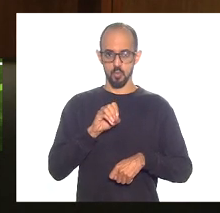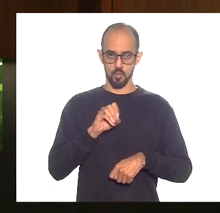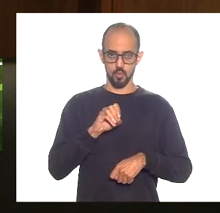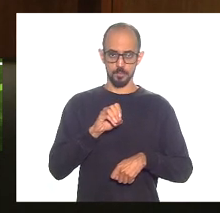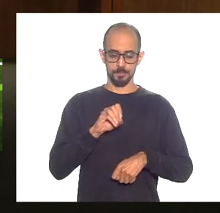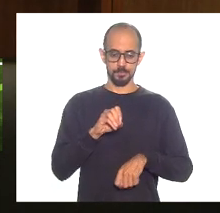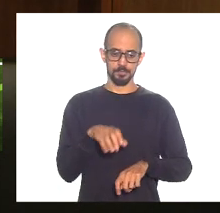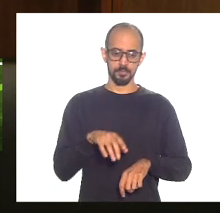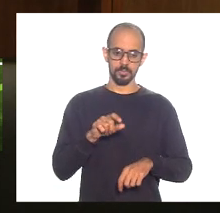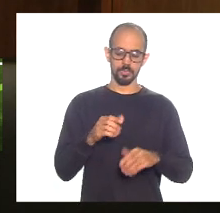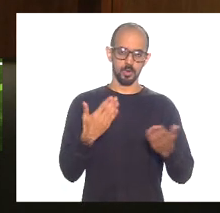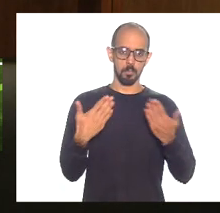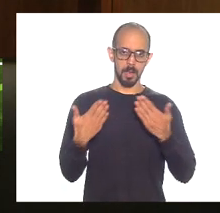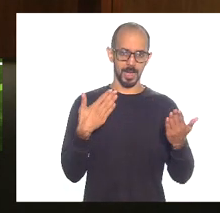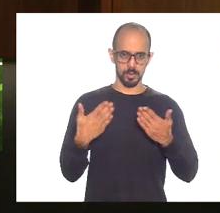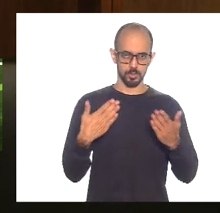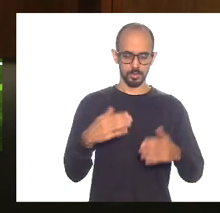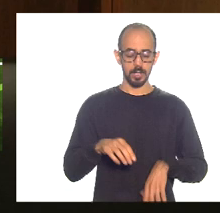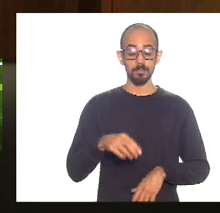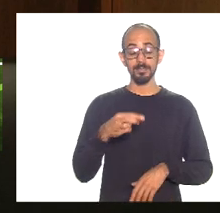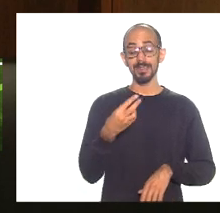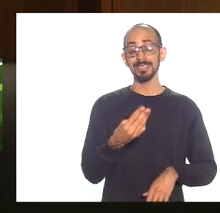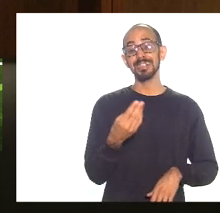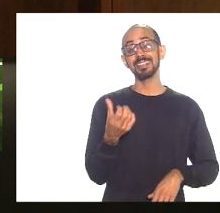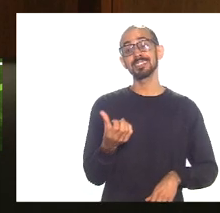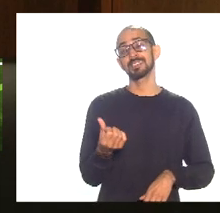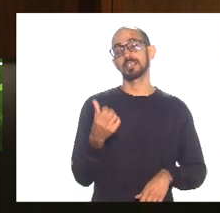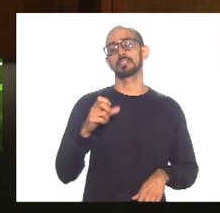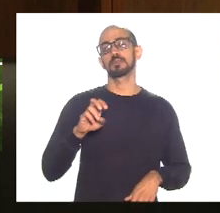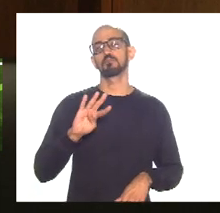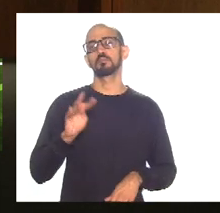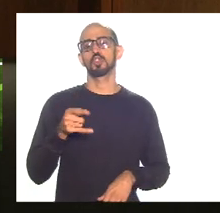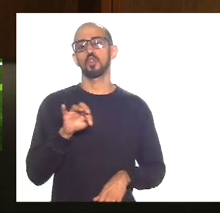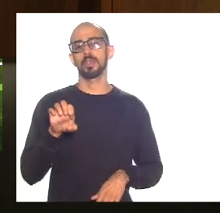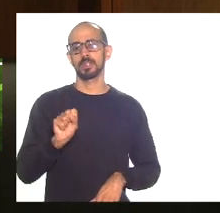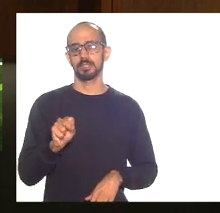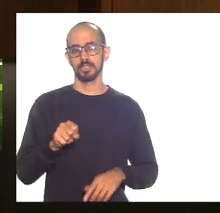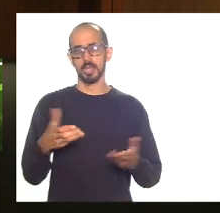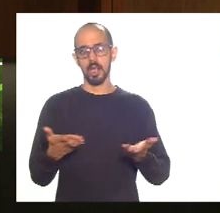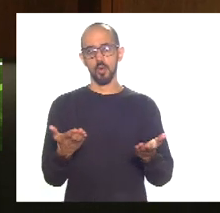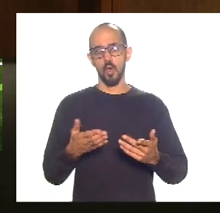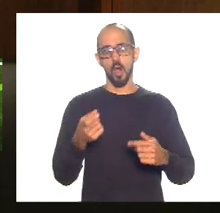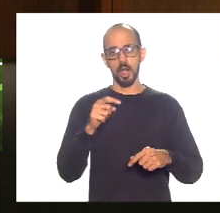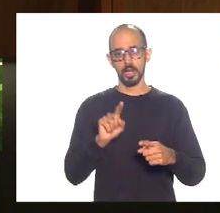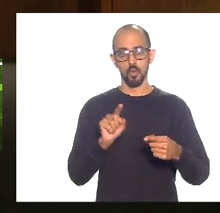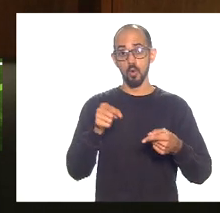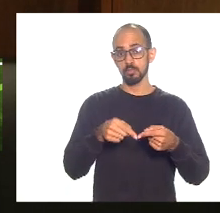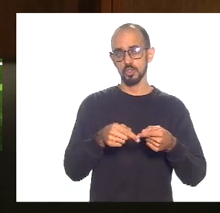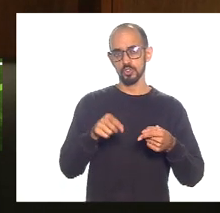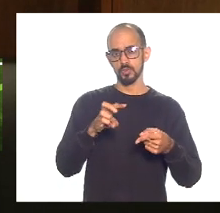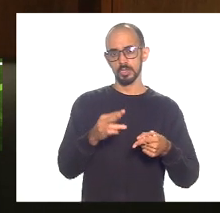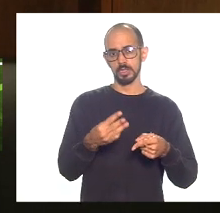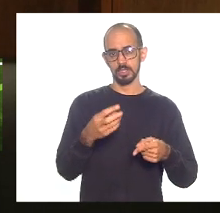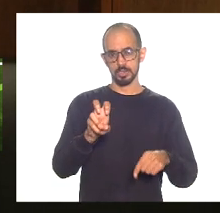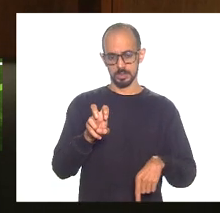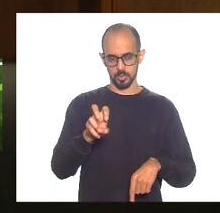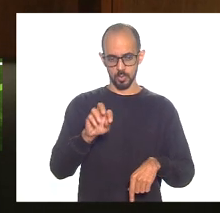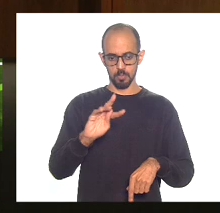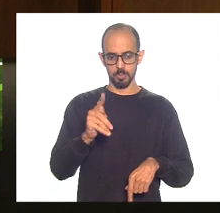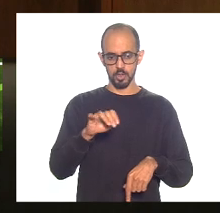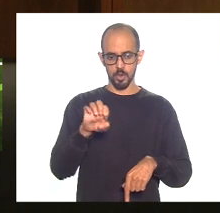entre 17 e 20. Então, muitas vezes parece que, como o Mauro disse, que nós somos o estado